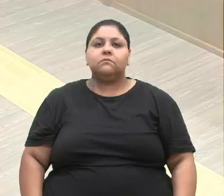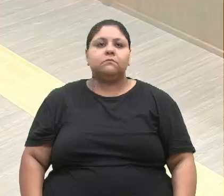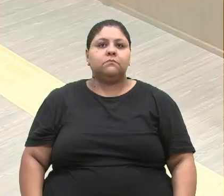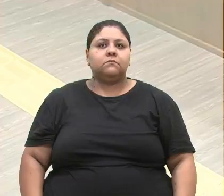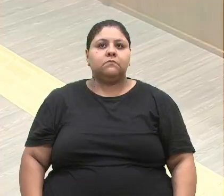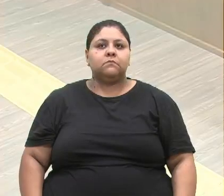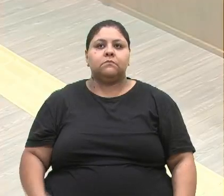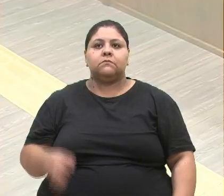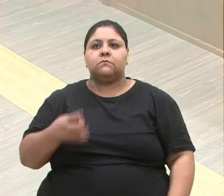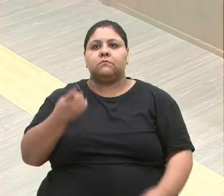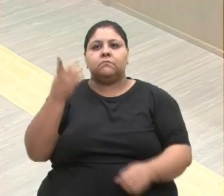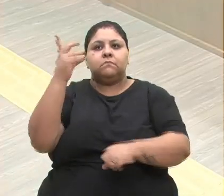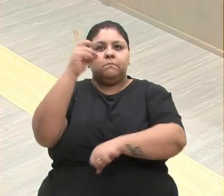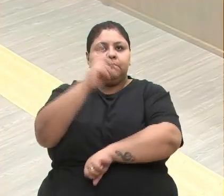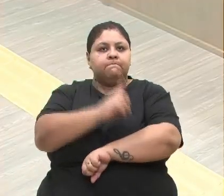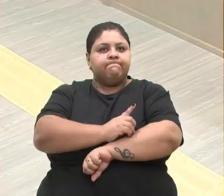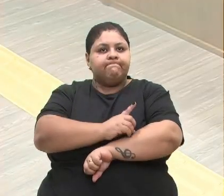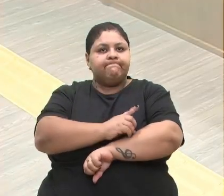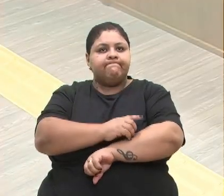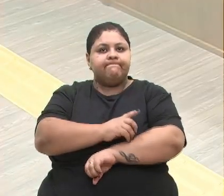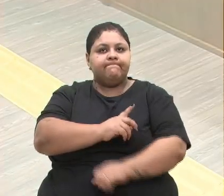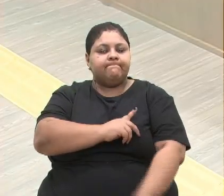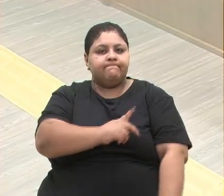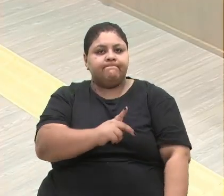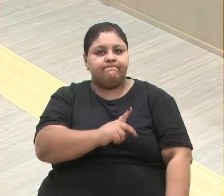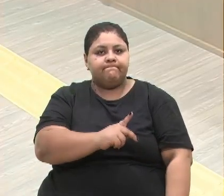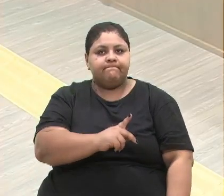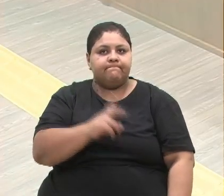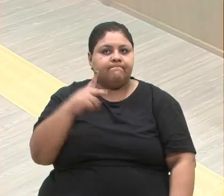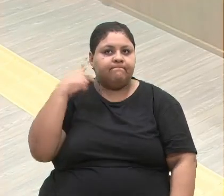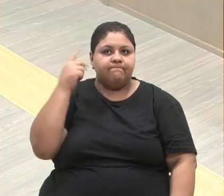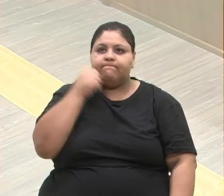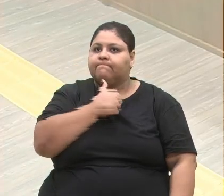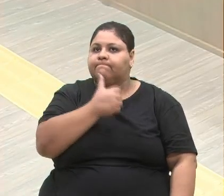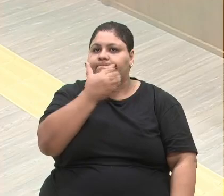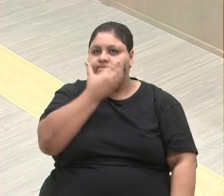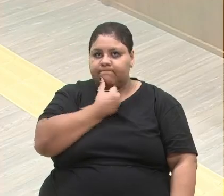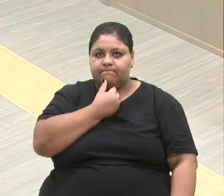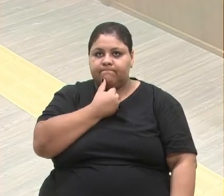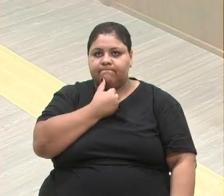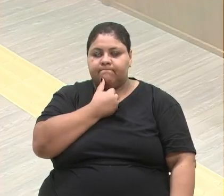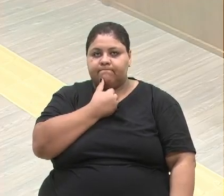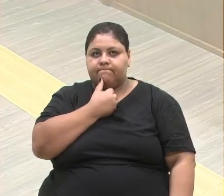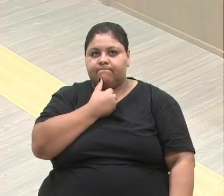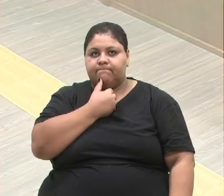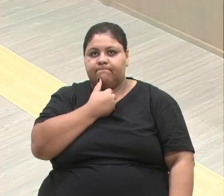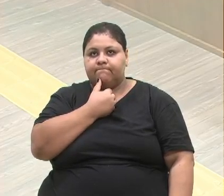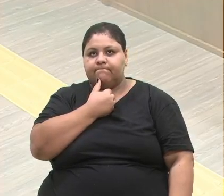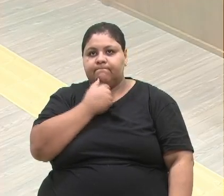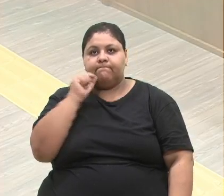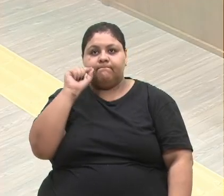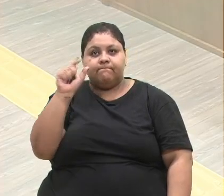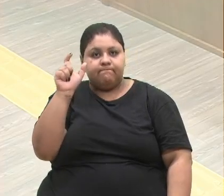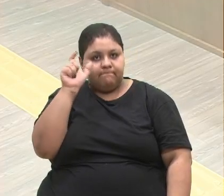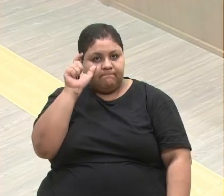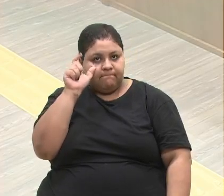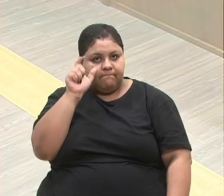Bom dia, senhora presidente, bom dia caros colegas, aos que nos assistem.